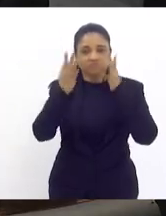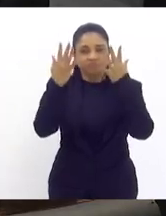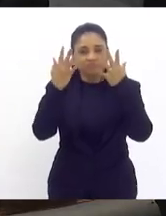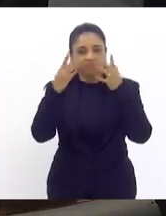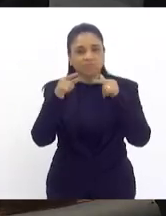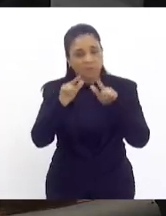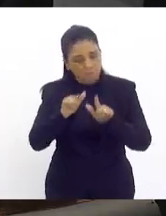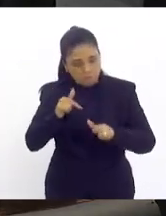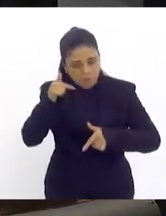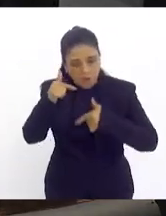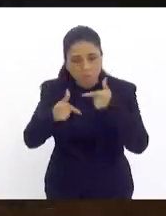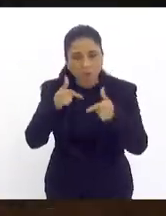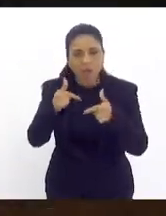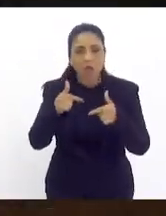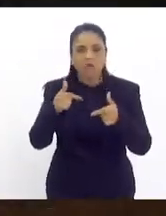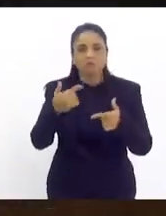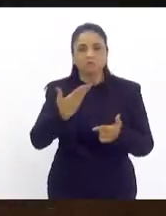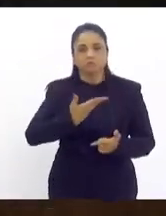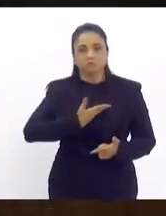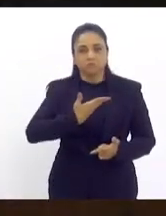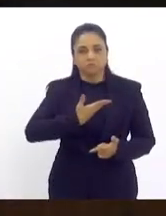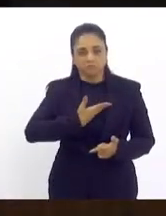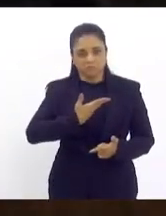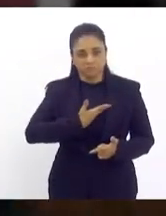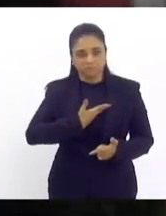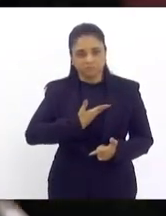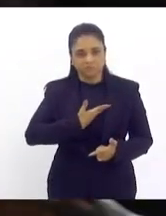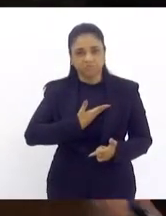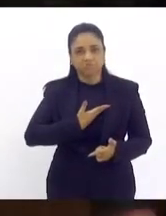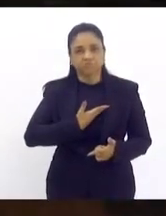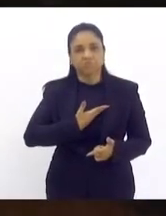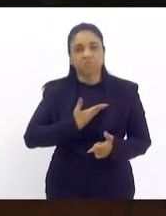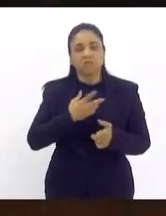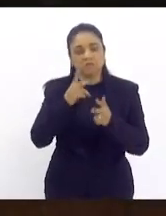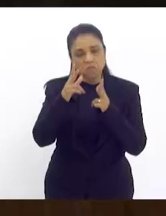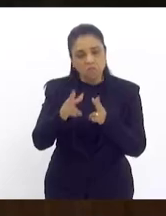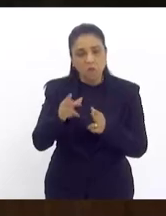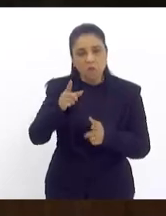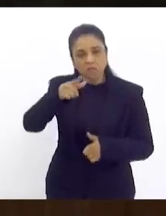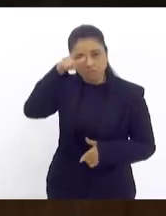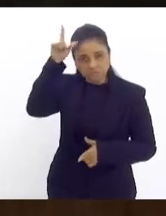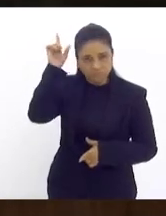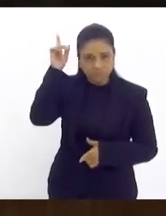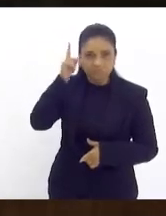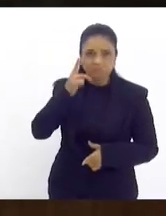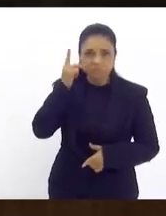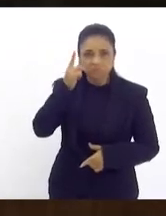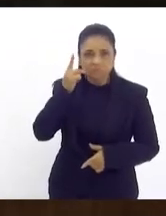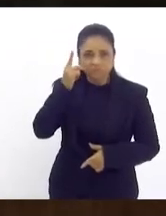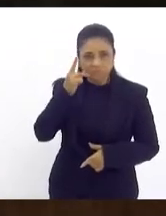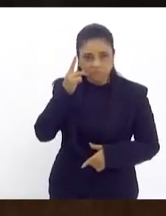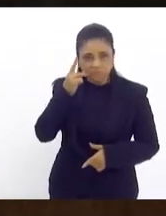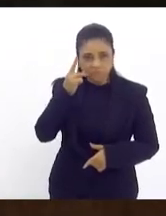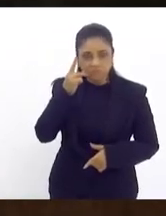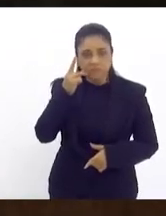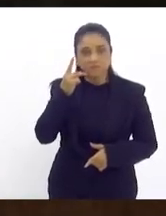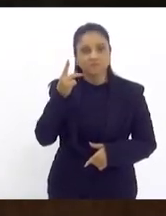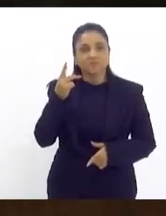colegas muito na esteira do que colocou o deputado Luiz Paulo preciso que o